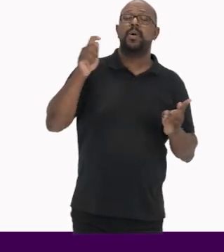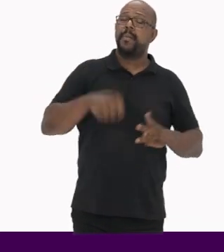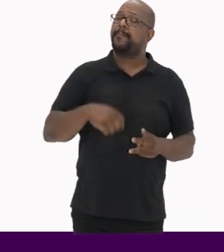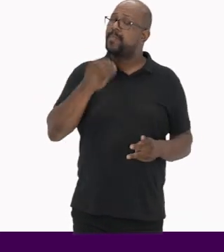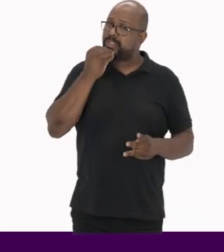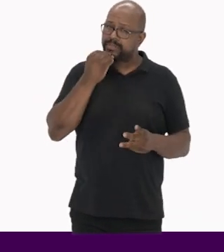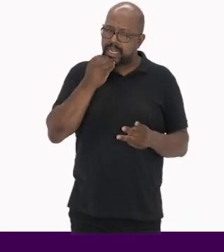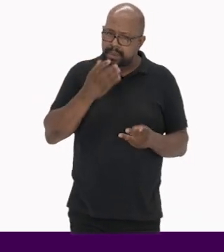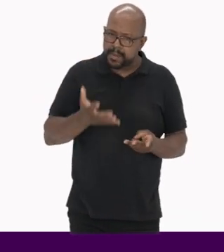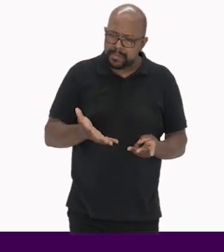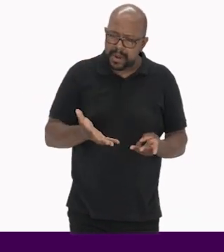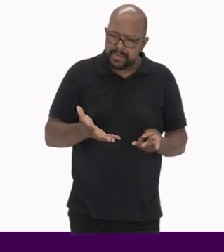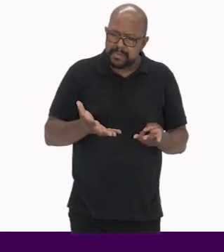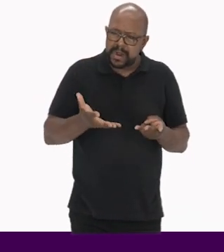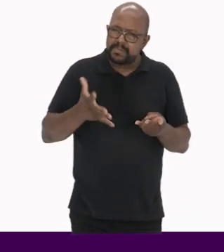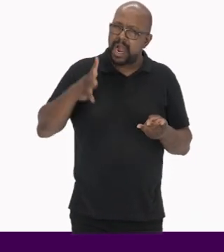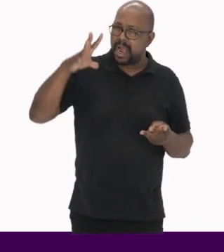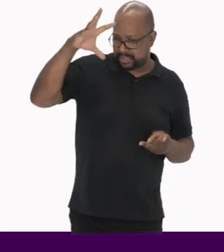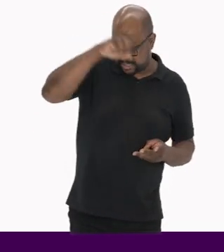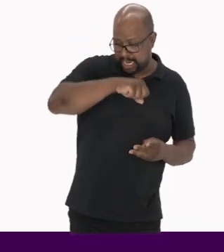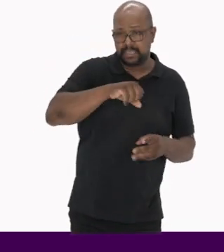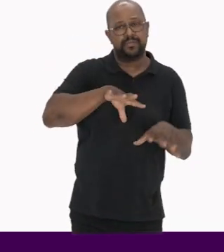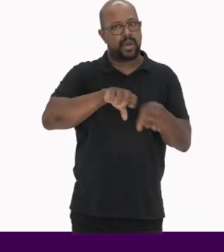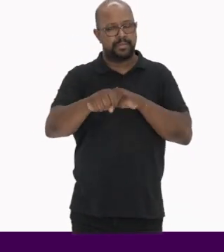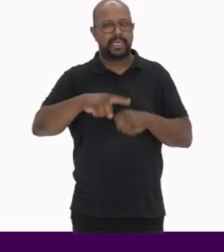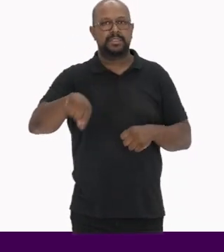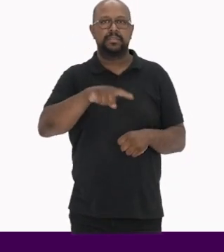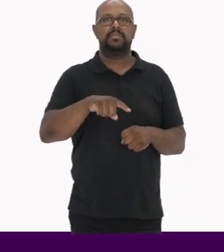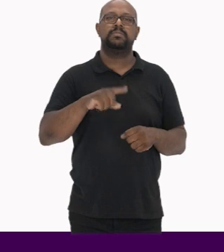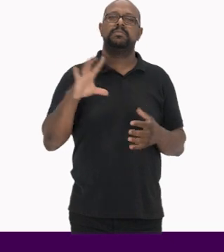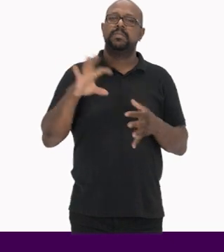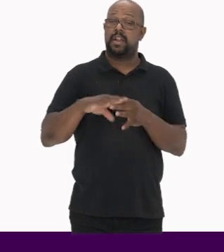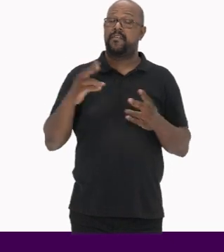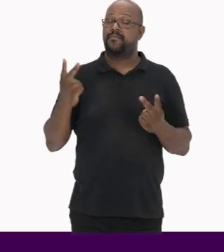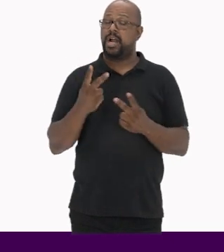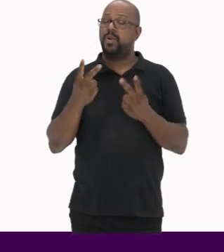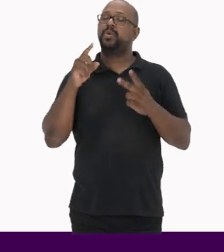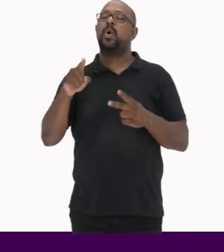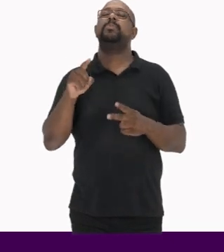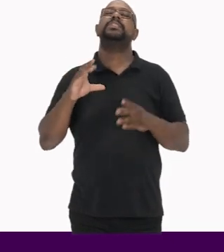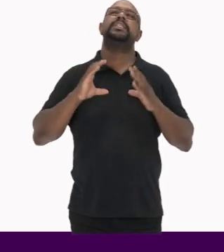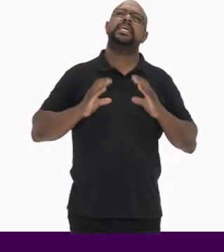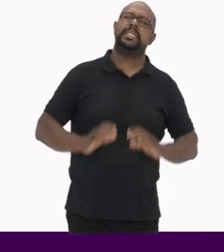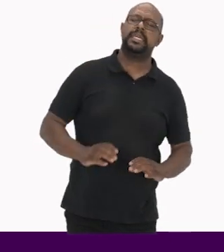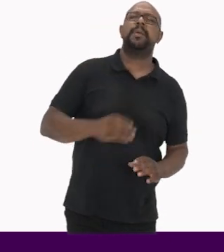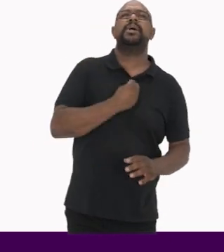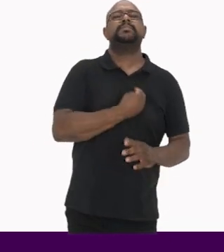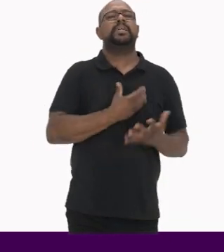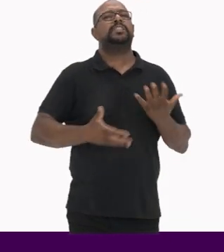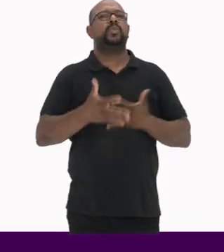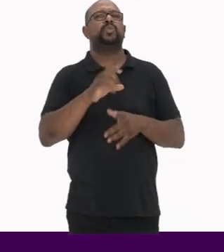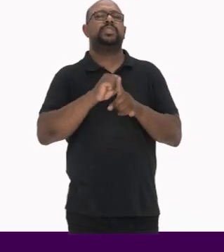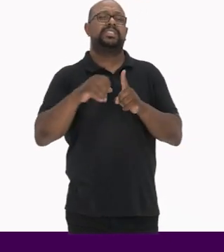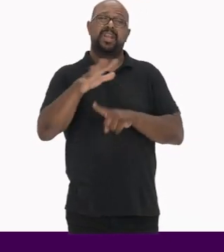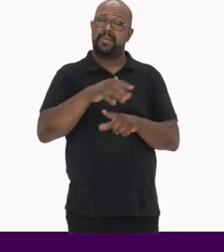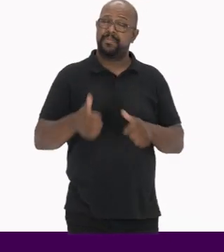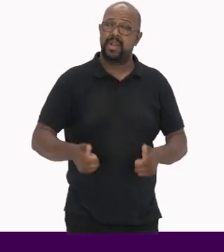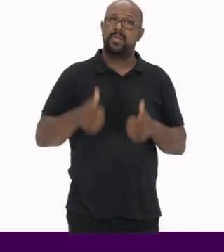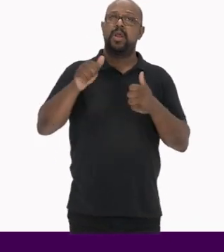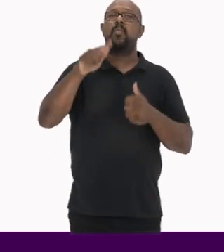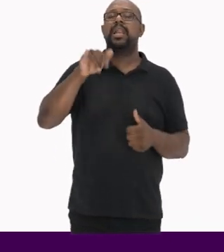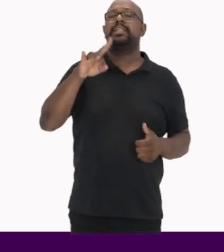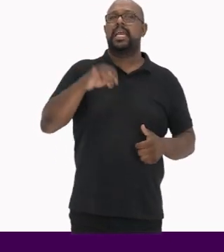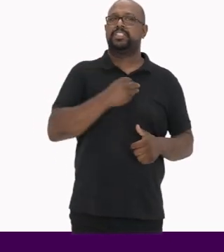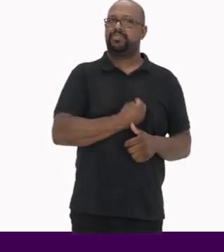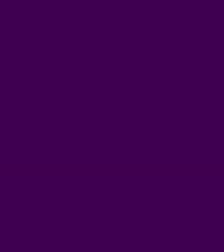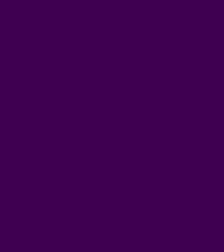possibilidades de constante aprendizado e formação Associando valores como cidadania, participação social e melhoria da